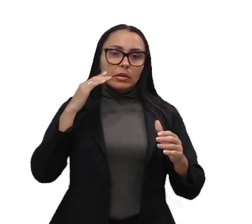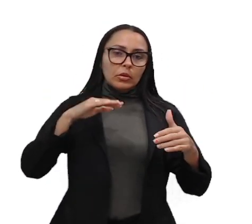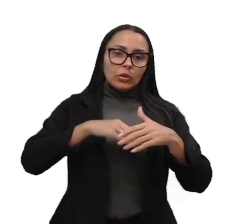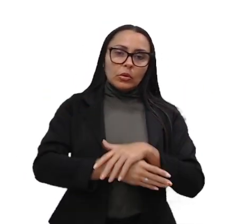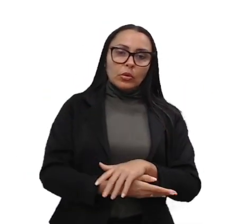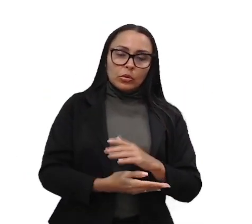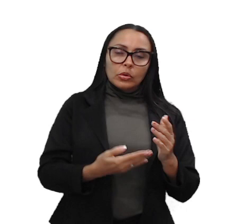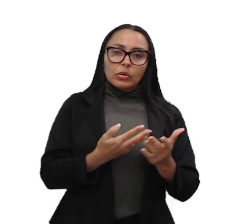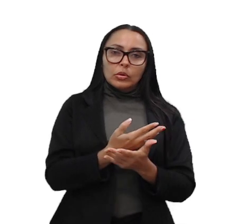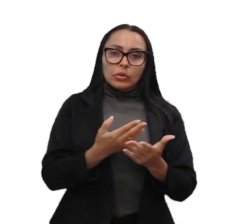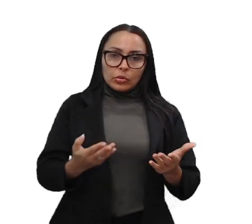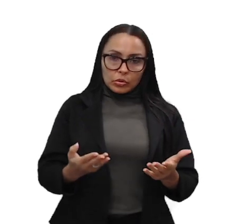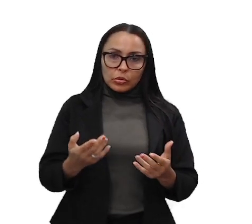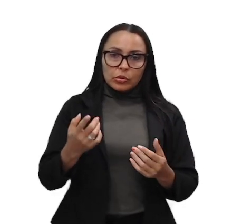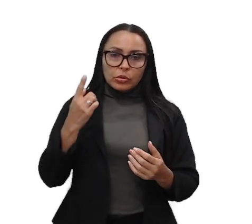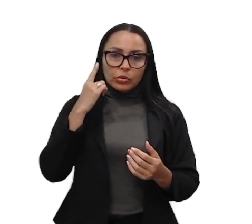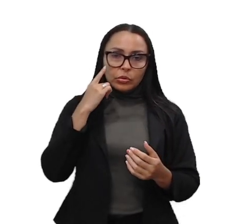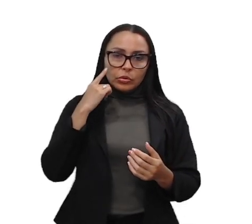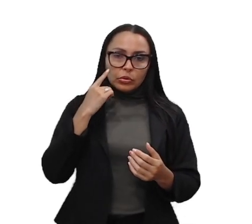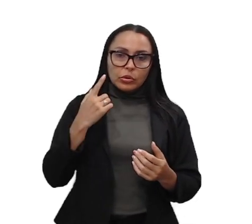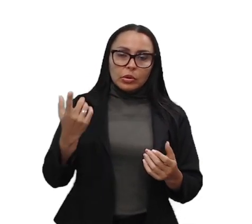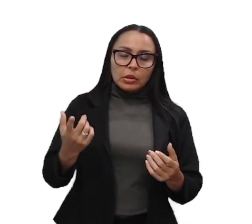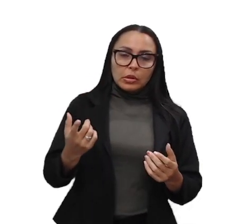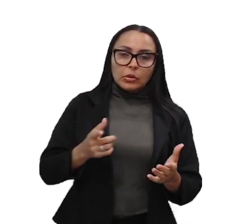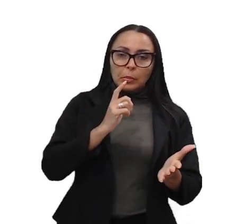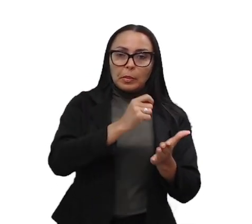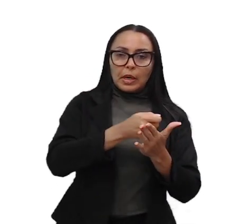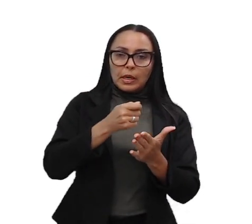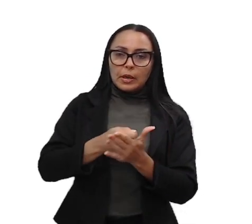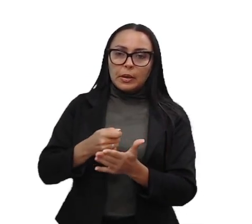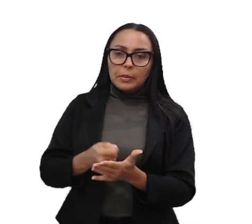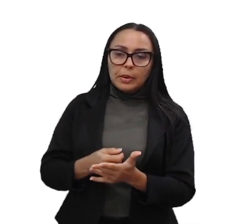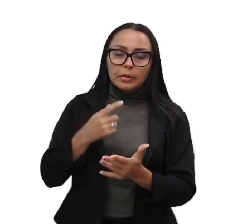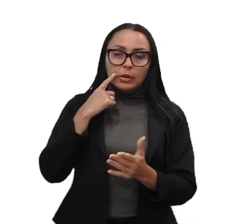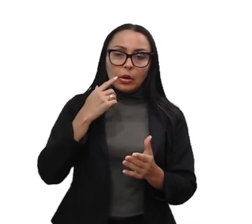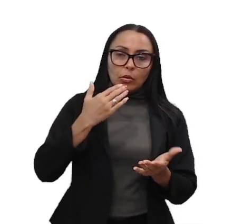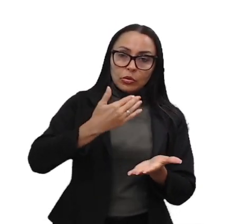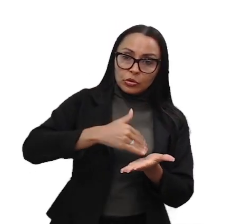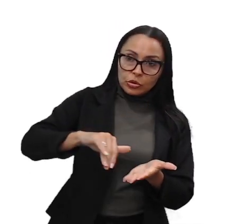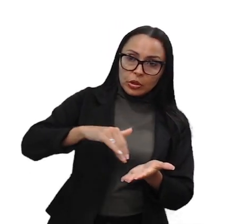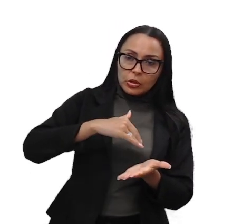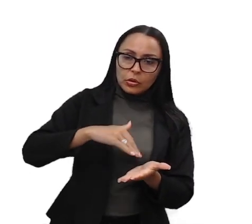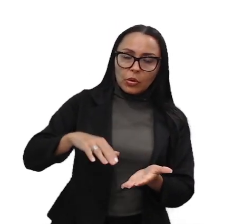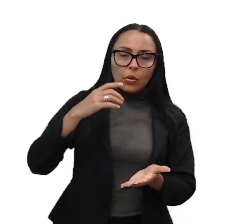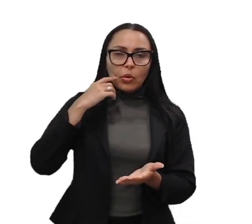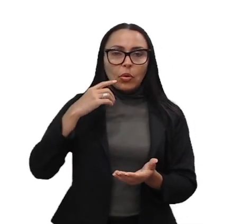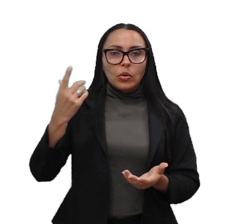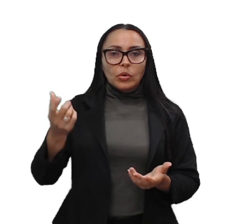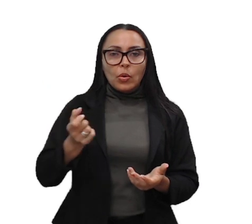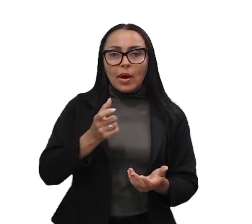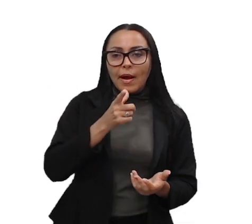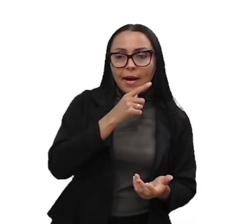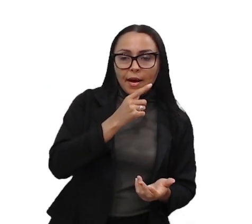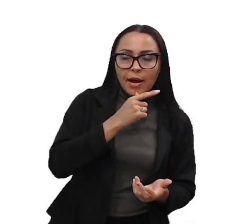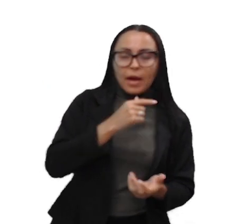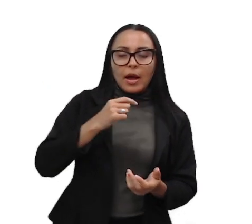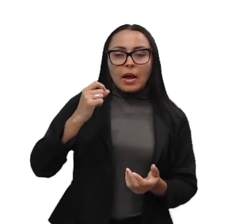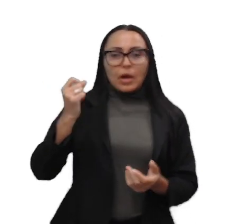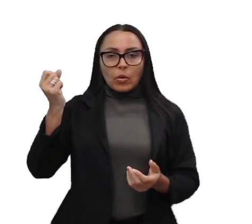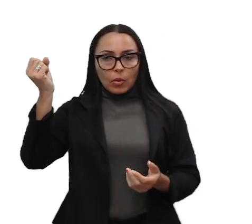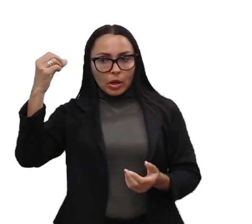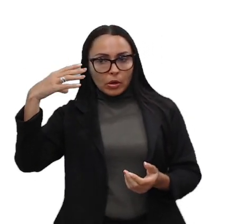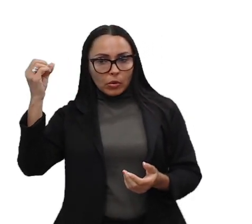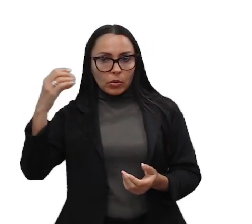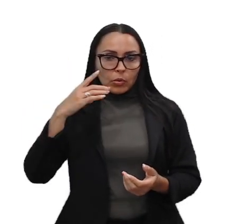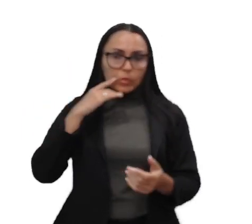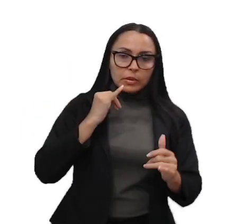você vai ter. Tipo, escritório, material de escritório, água, luz, internet, plotagem